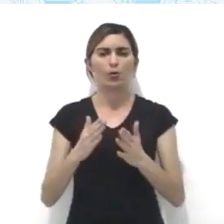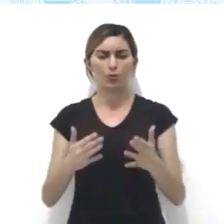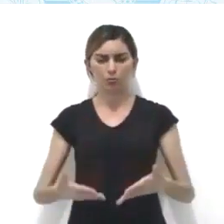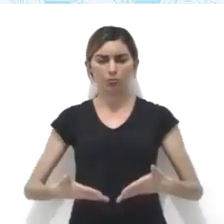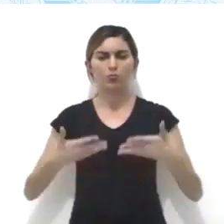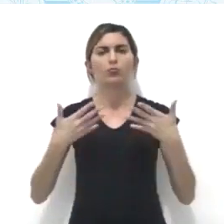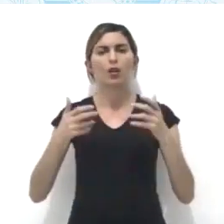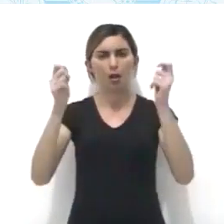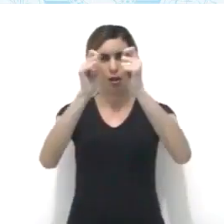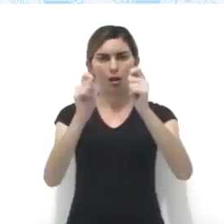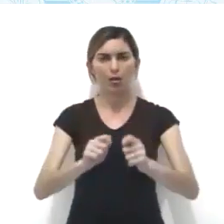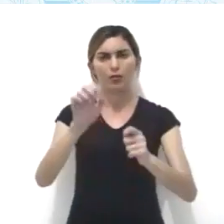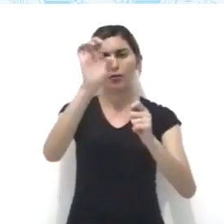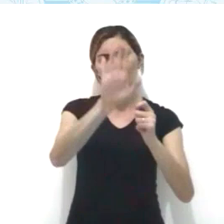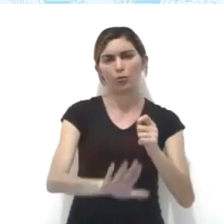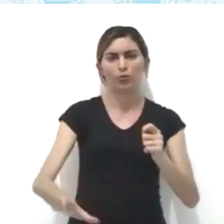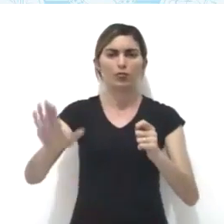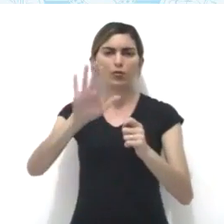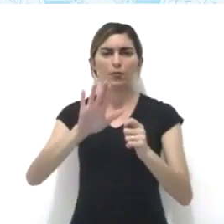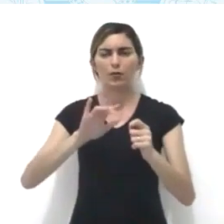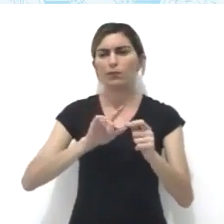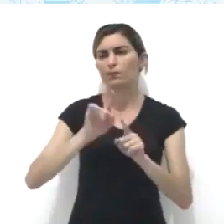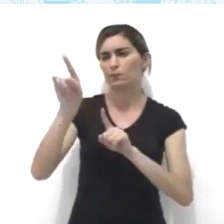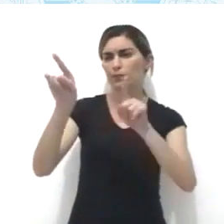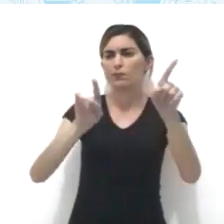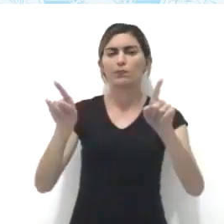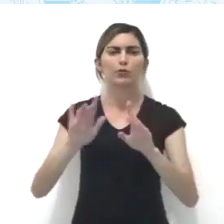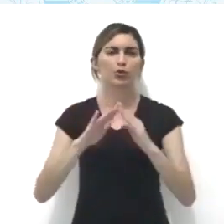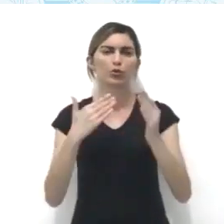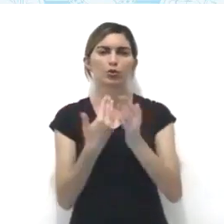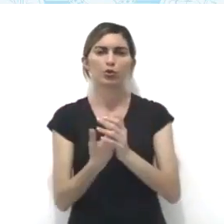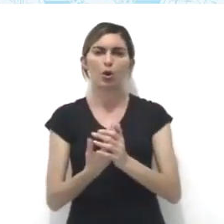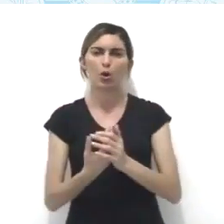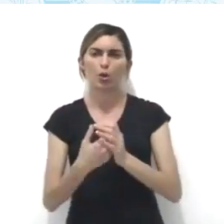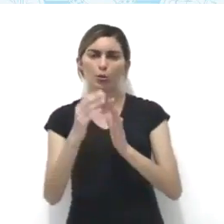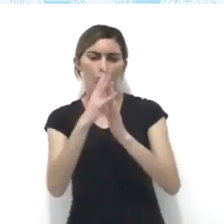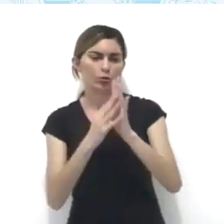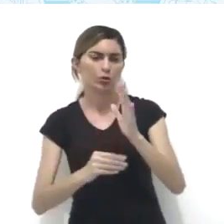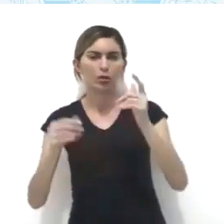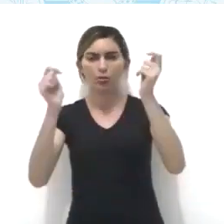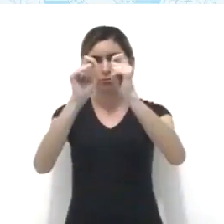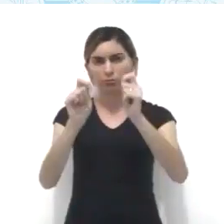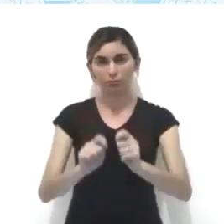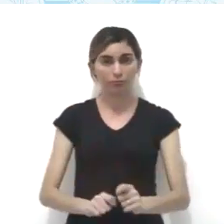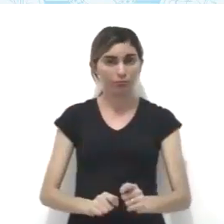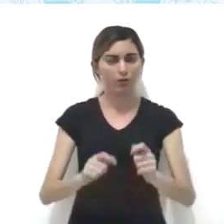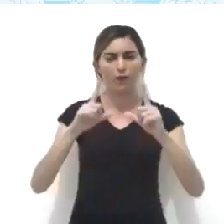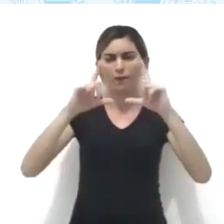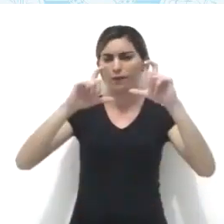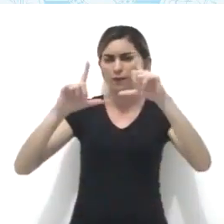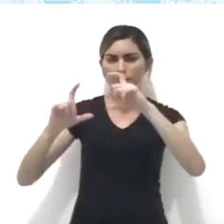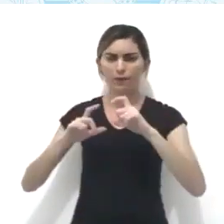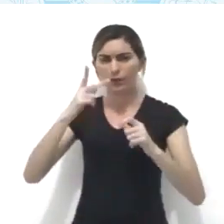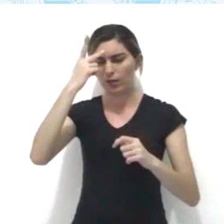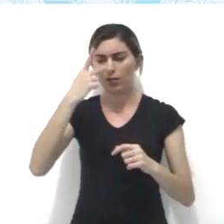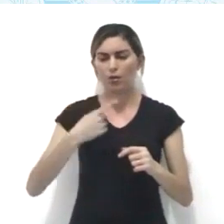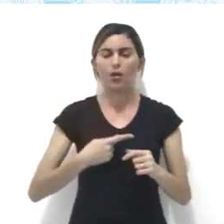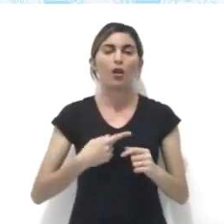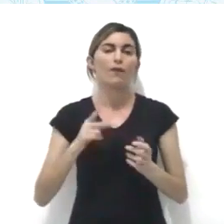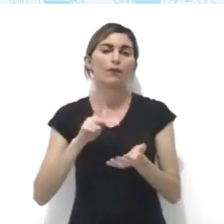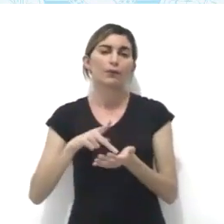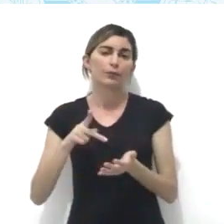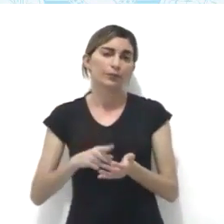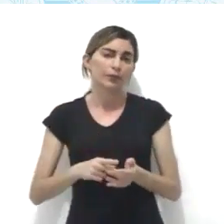de destaque na arte europeia, atravessando diferentes escolas e estilos artísticos. Os autorretratos são, na